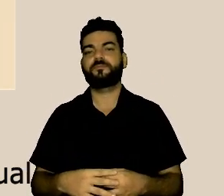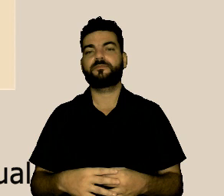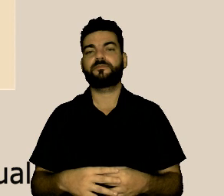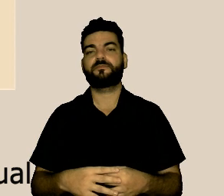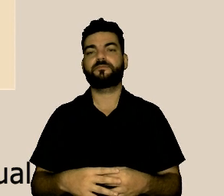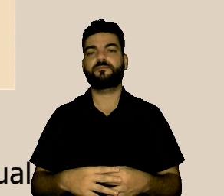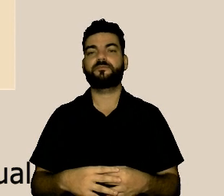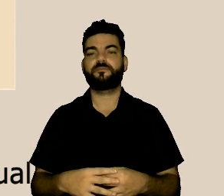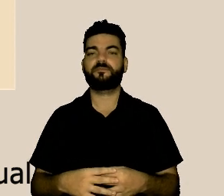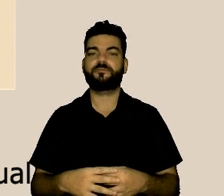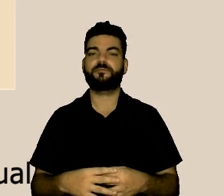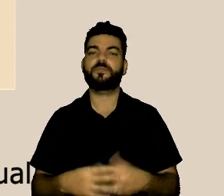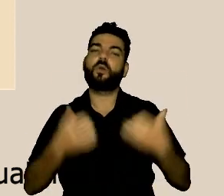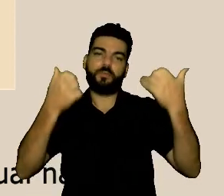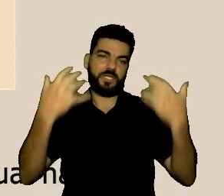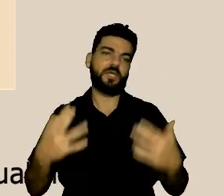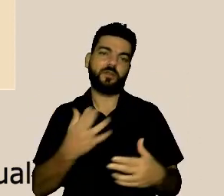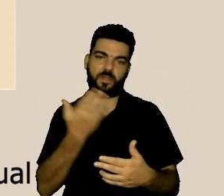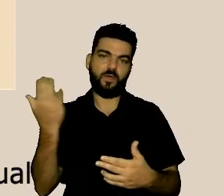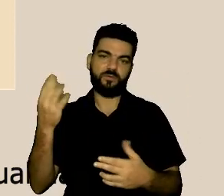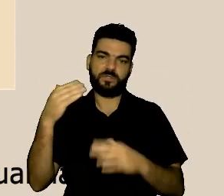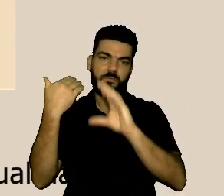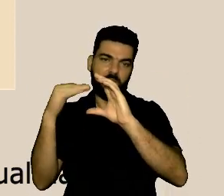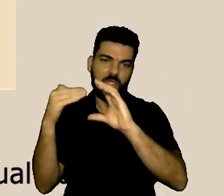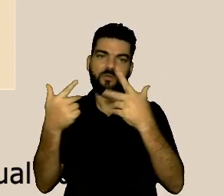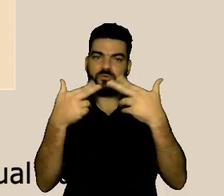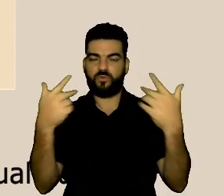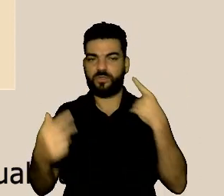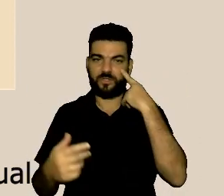Aqui a gente tem até os e-mails nossos,